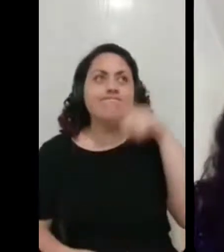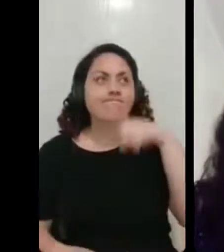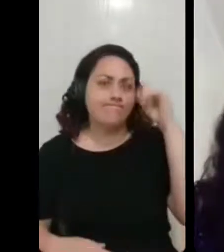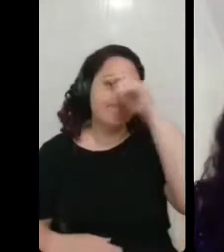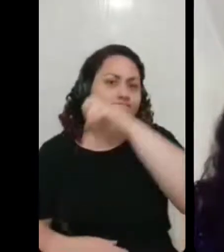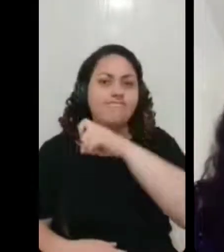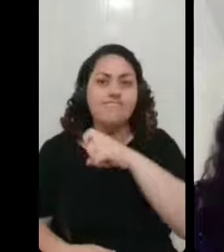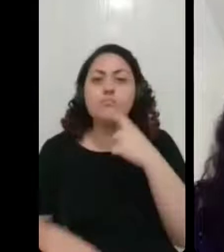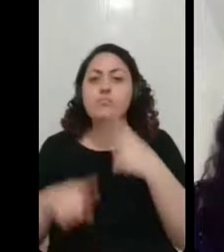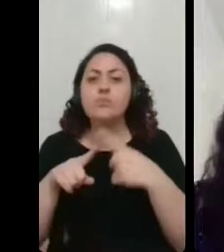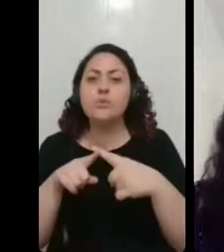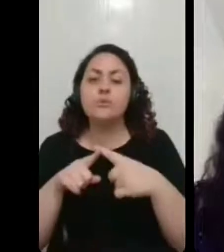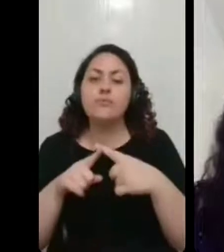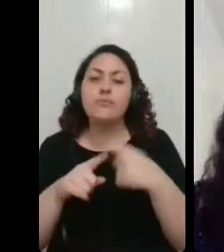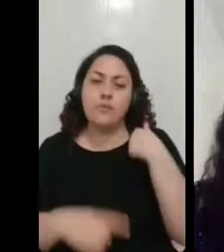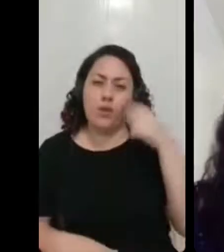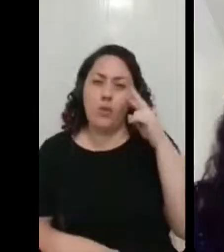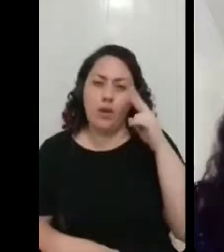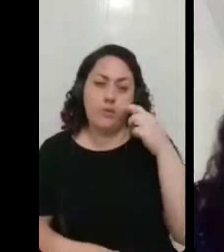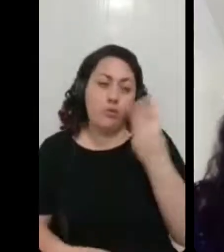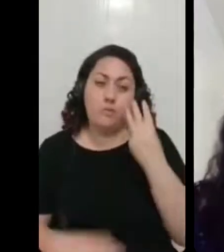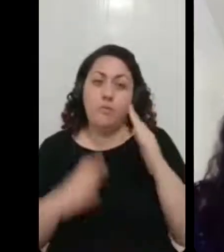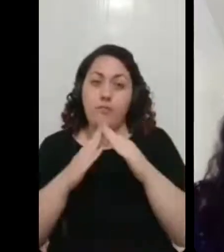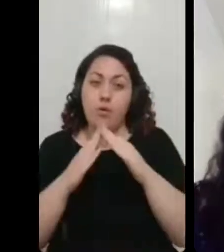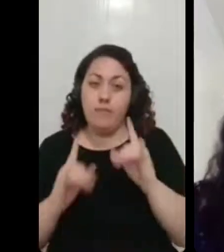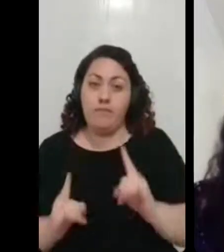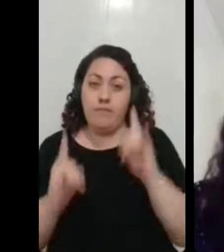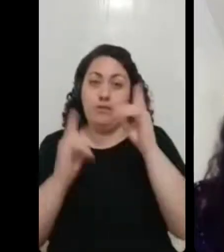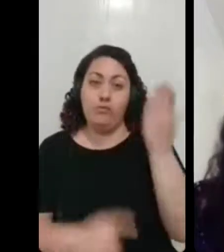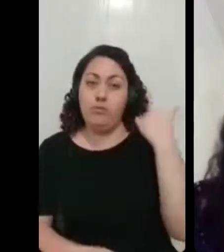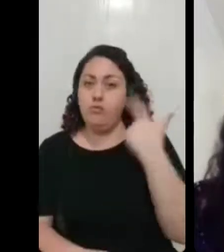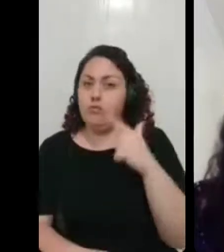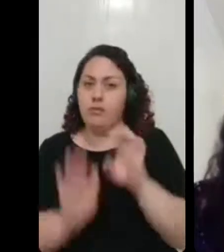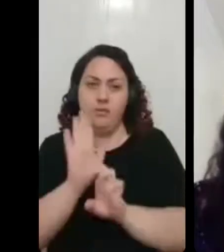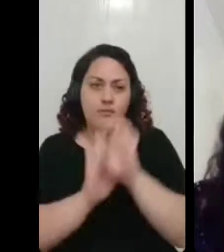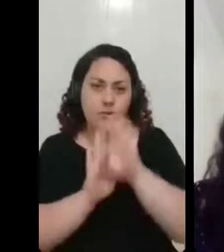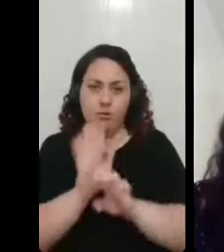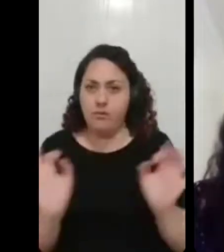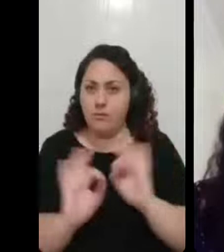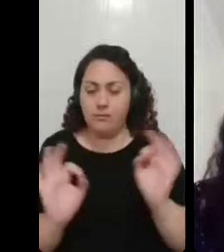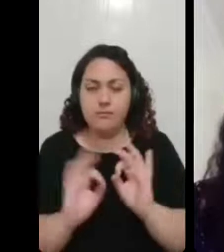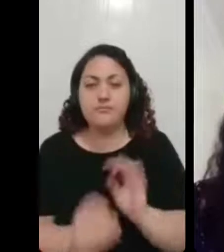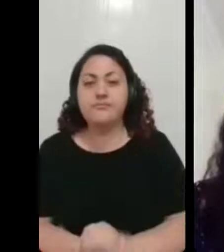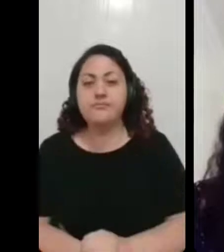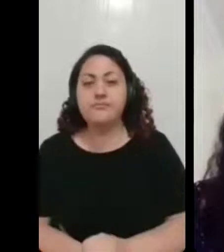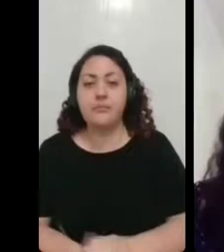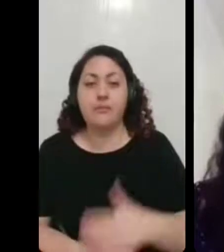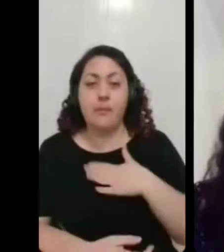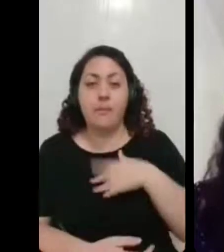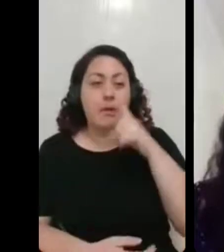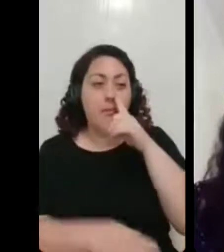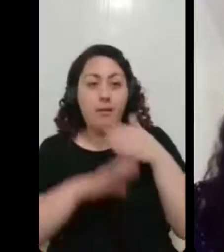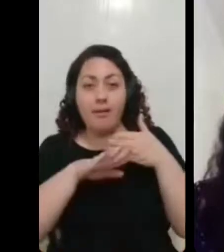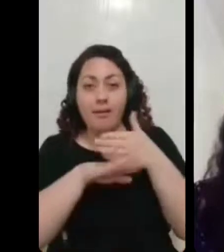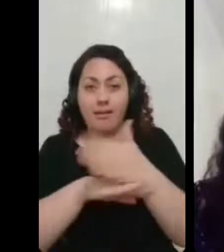Eu lembro que a gente morava num prédio sem elevador, e ela foi, assim, pra ela entrar dentro de casa, a gente teve